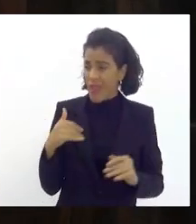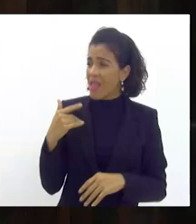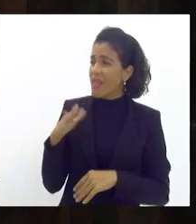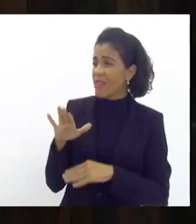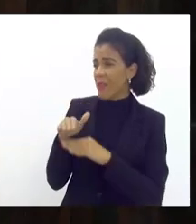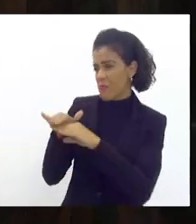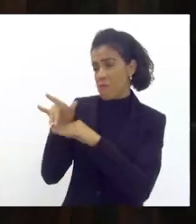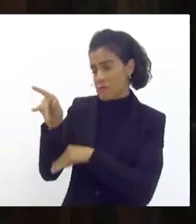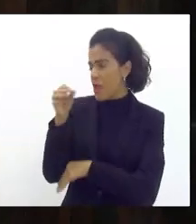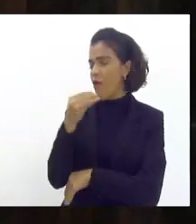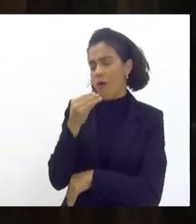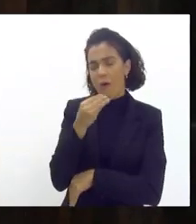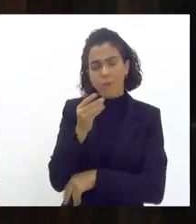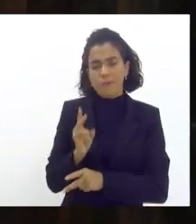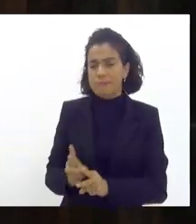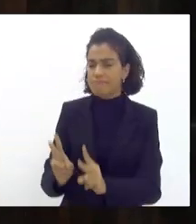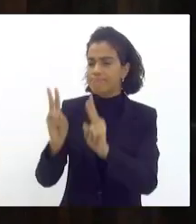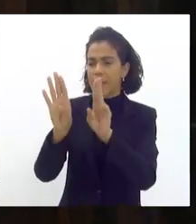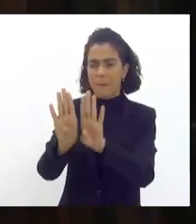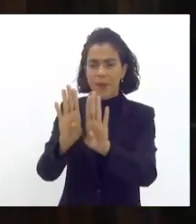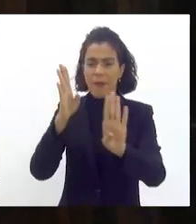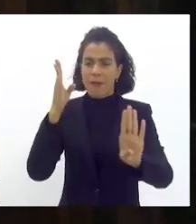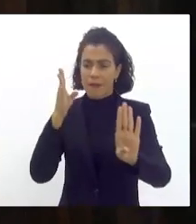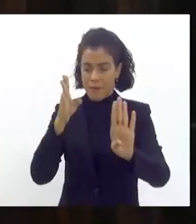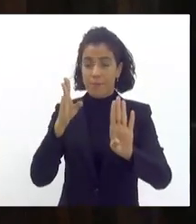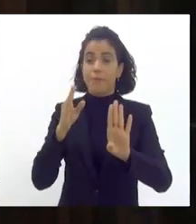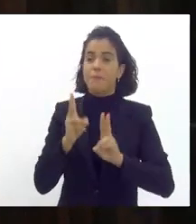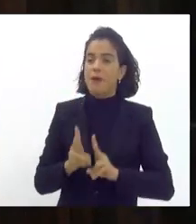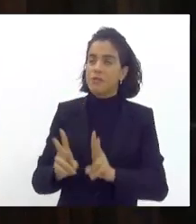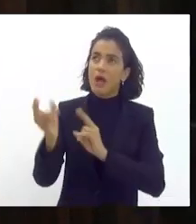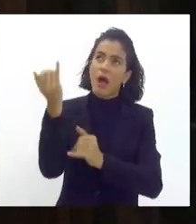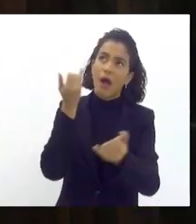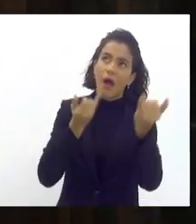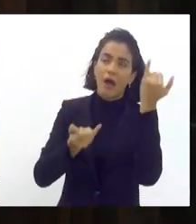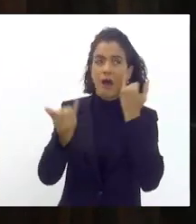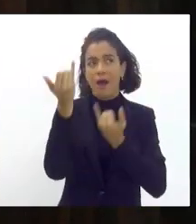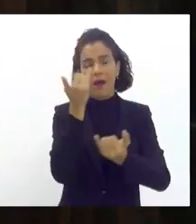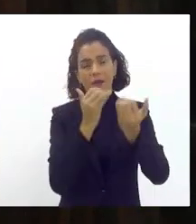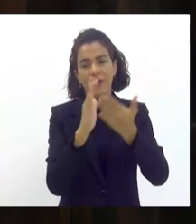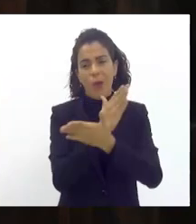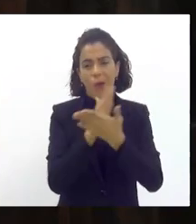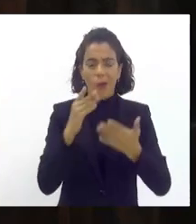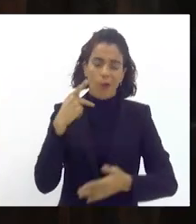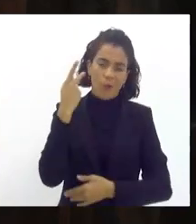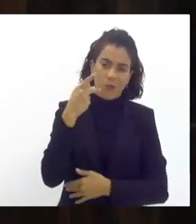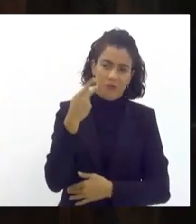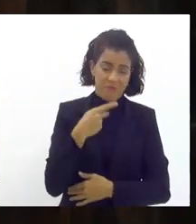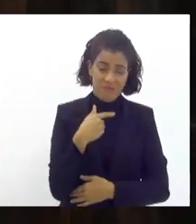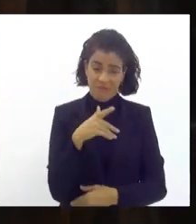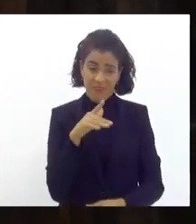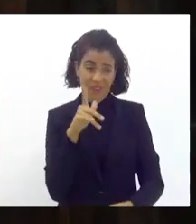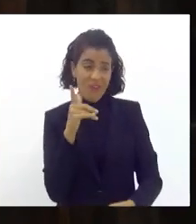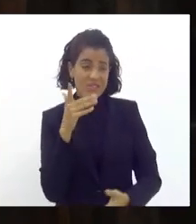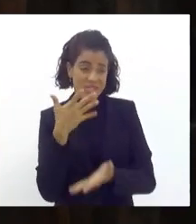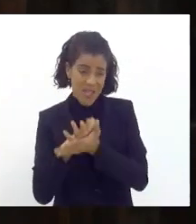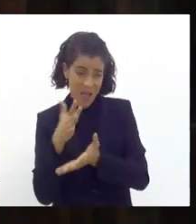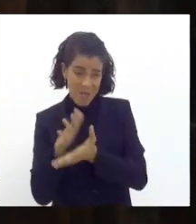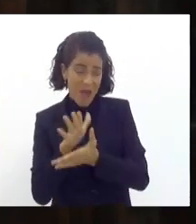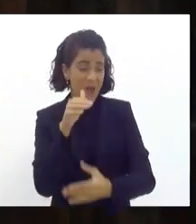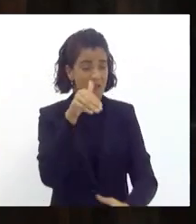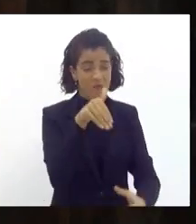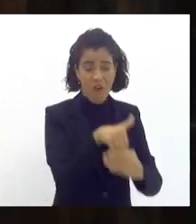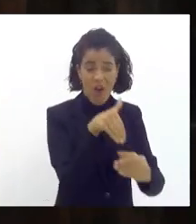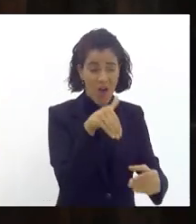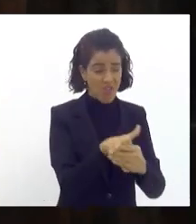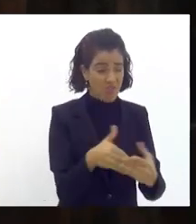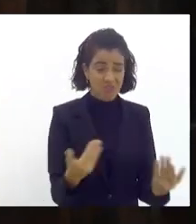não com vocês é claro que vocês sempre abriam a porta mas eu já ouvi isso de alguns políticos o samba não dá voto nós precisamos mostrar que o